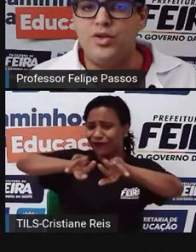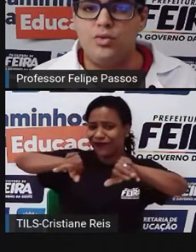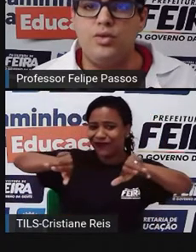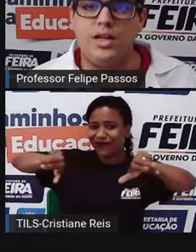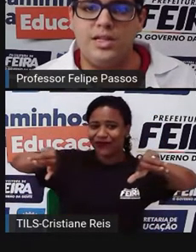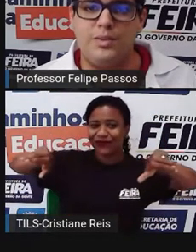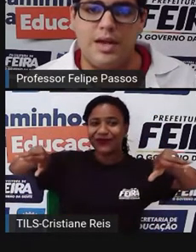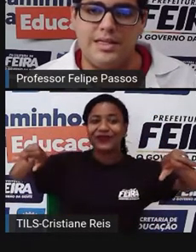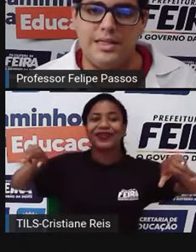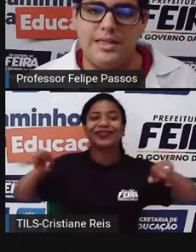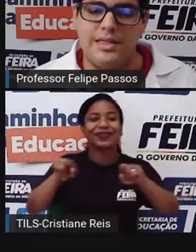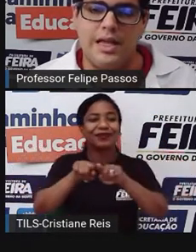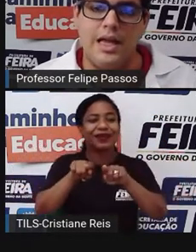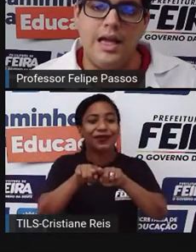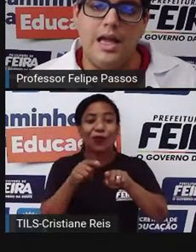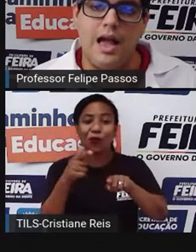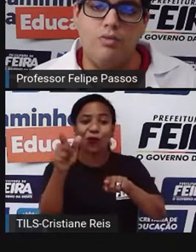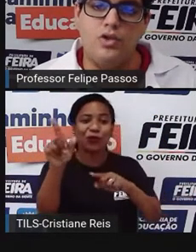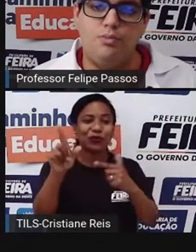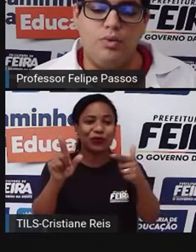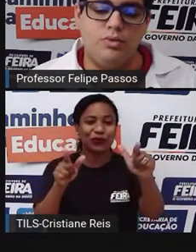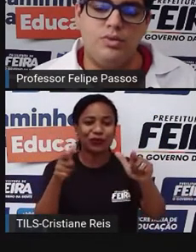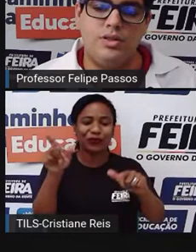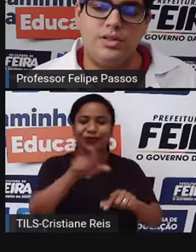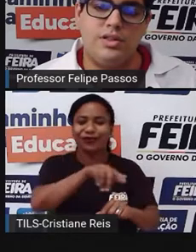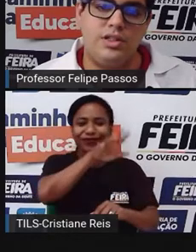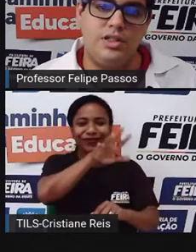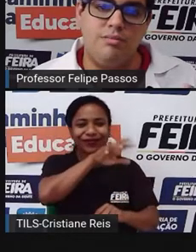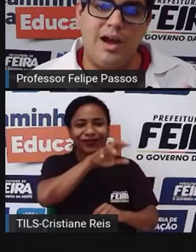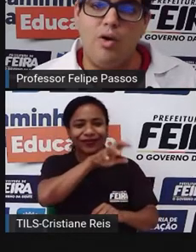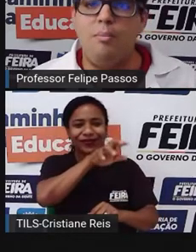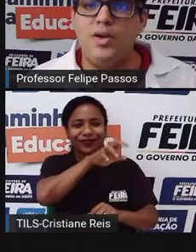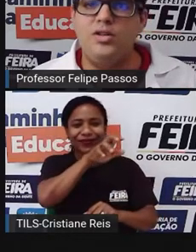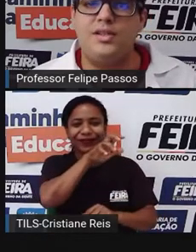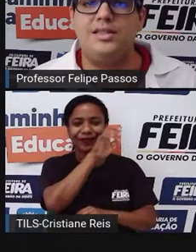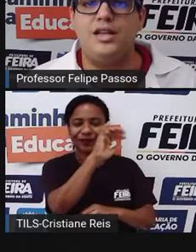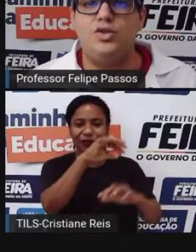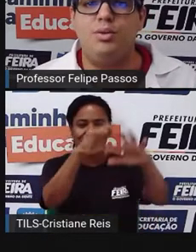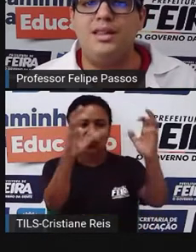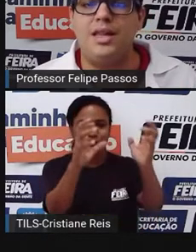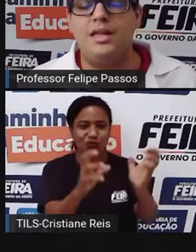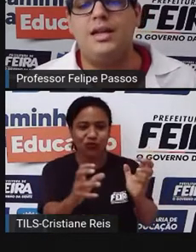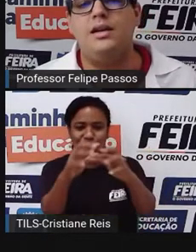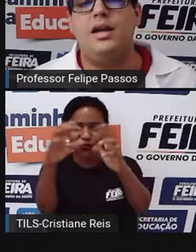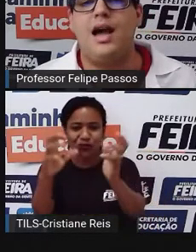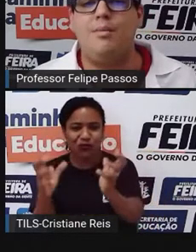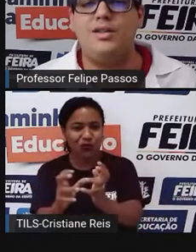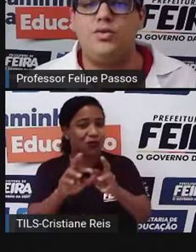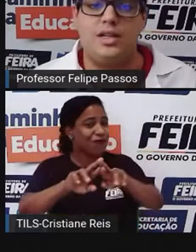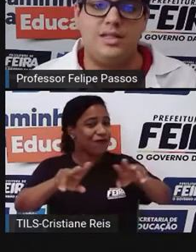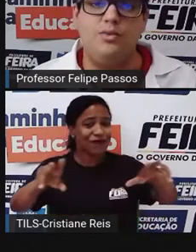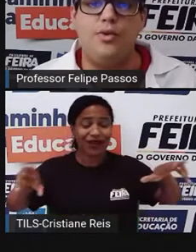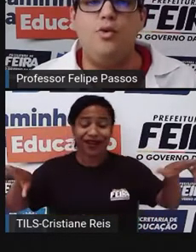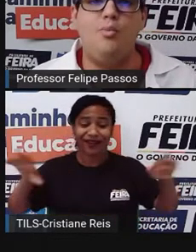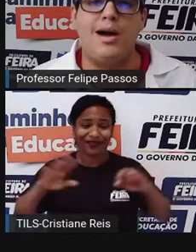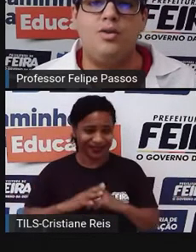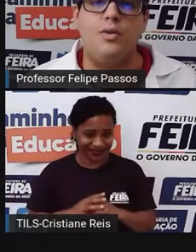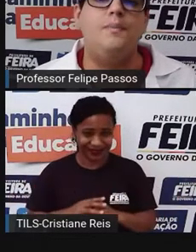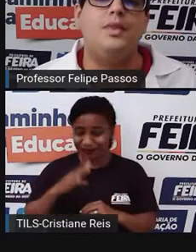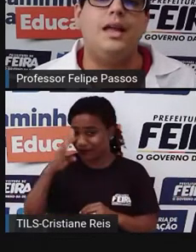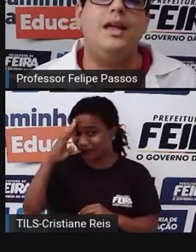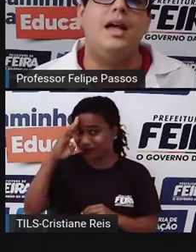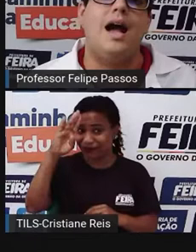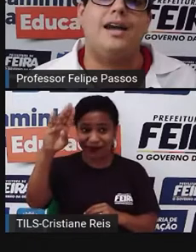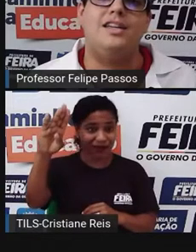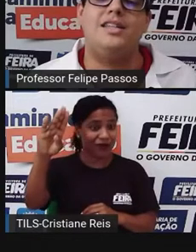absurda de espécies, né? É um dos pontos de maior biodiversidade do planeta, é a Amazônia, se não for o maior,